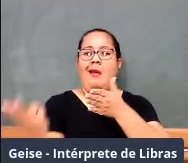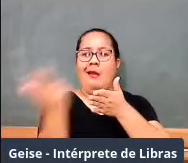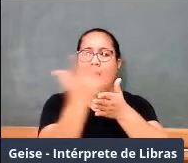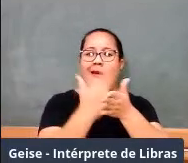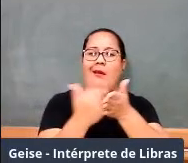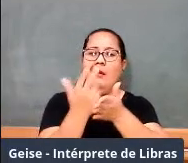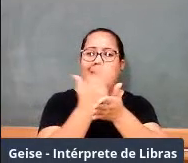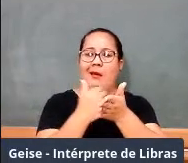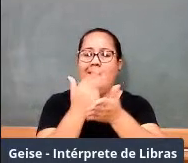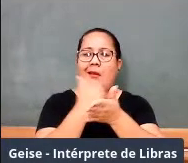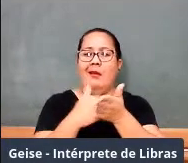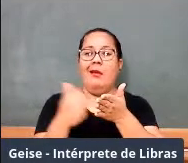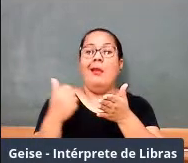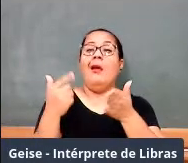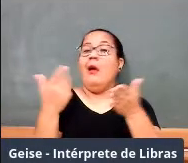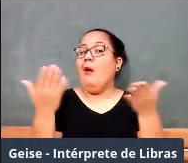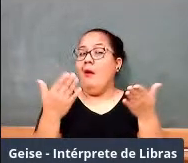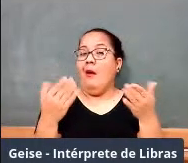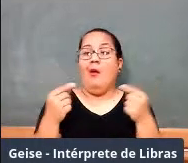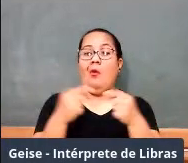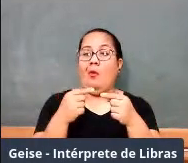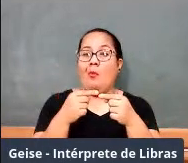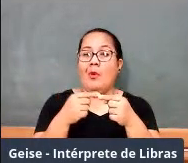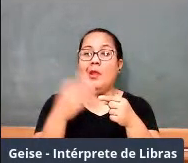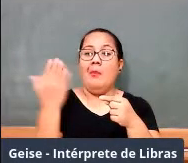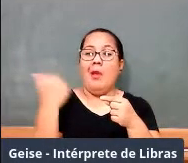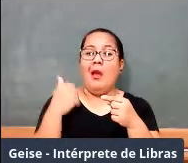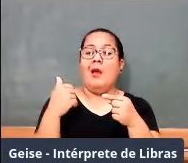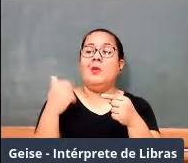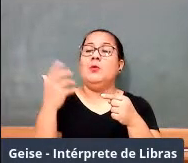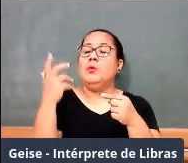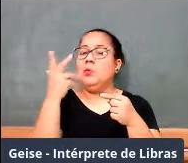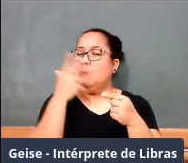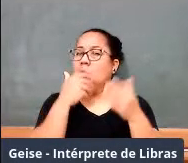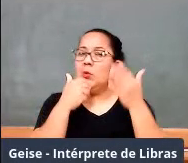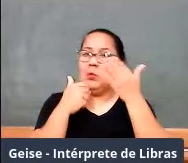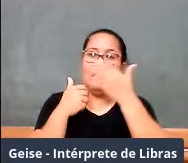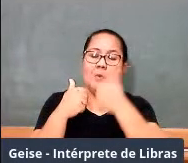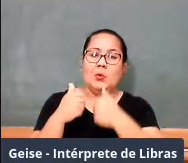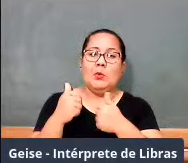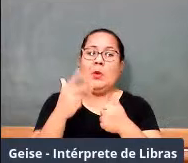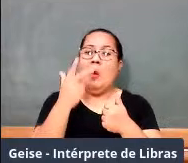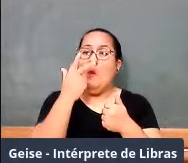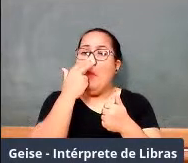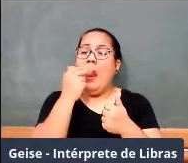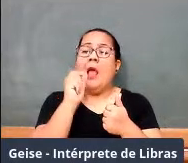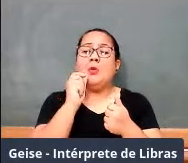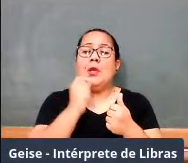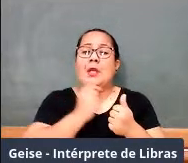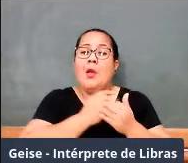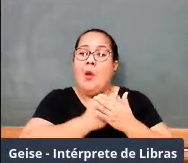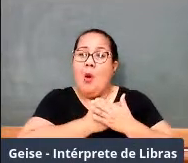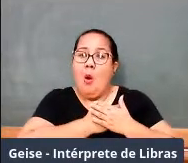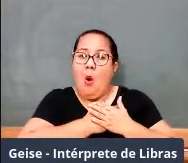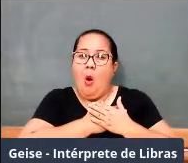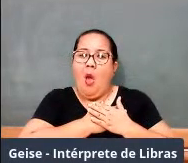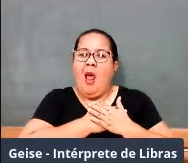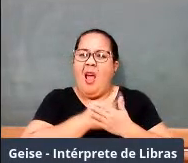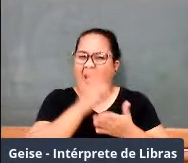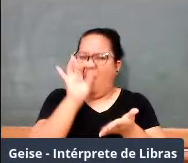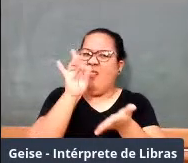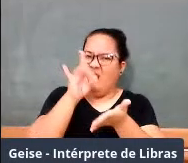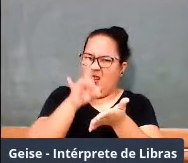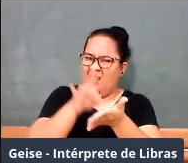retrato romantizado, porque dizem que não tinha nada, esses alazões,